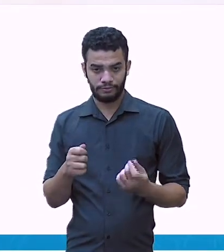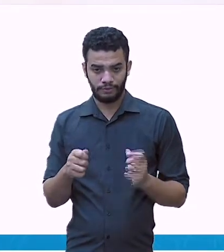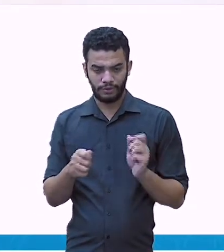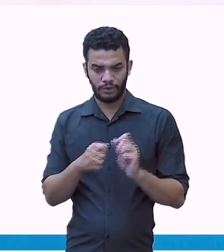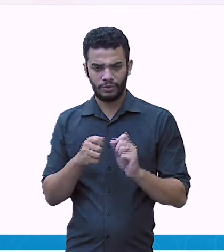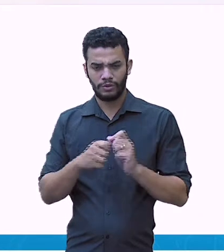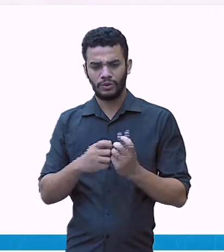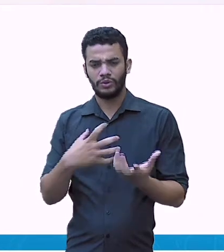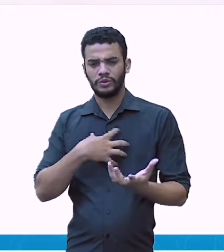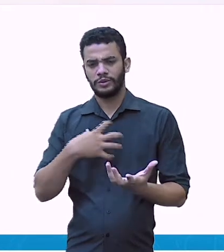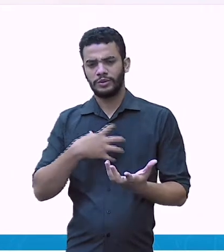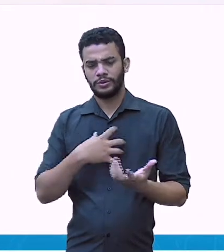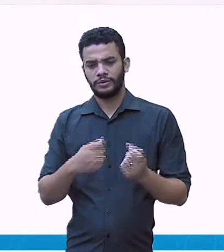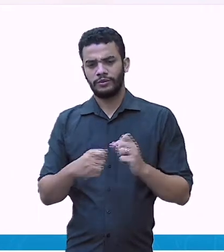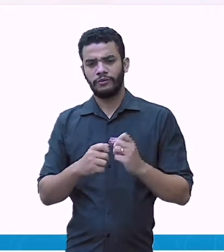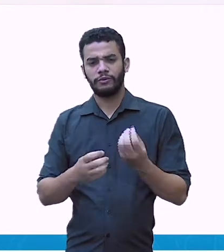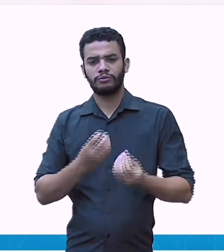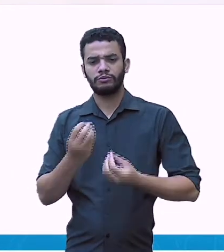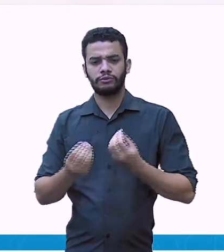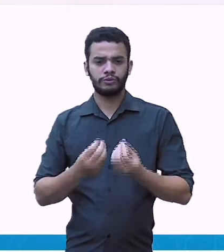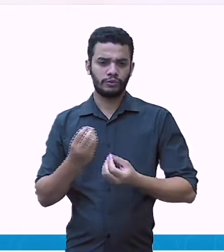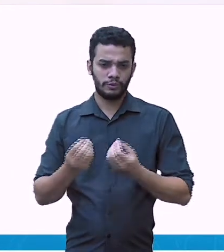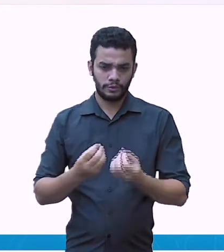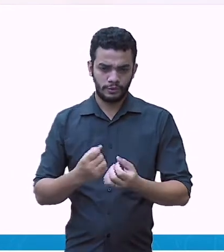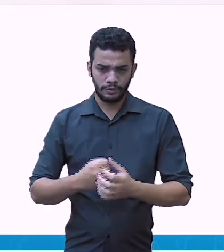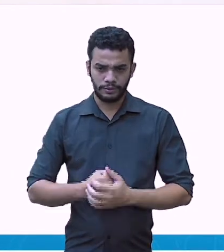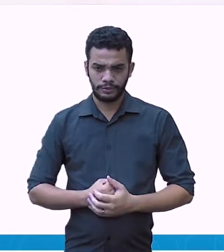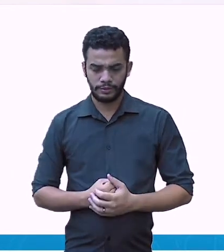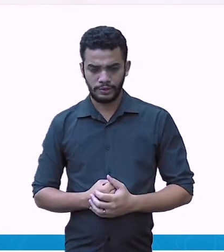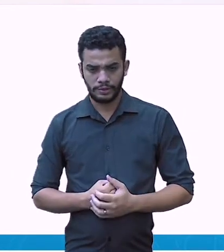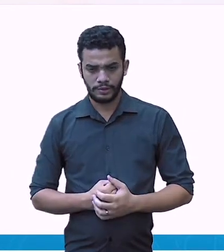refrigerante, olha, que é esse valor aqui.